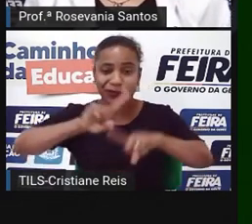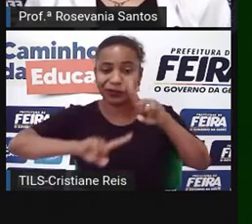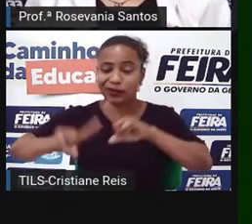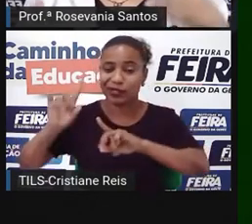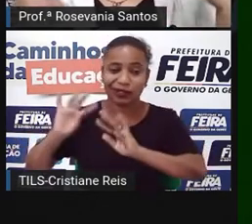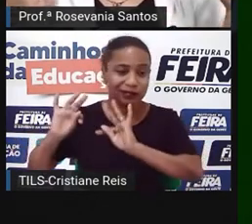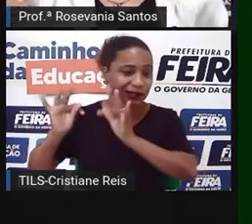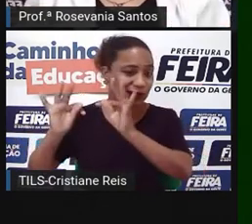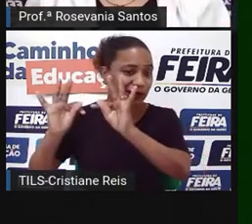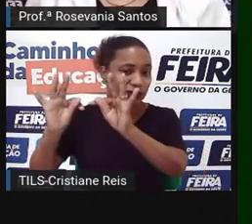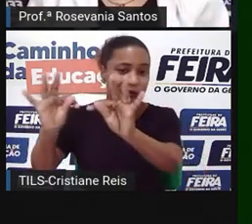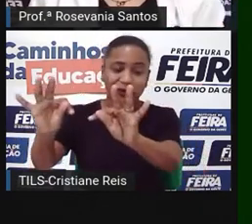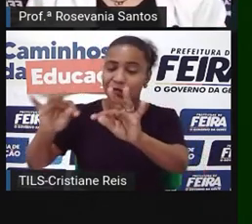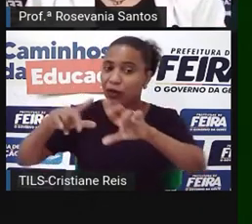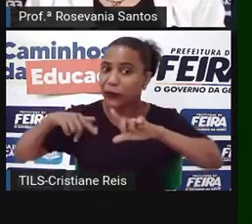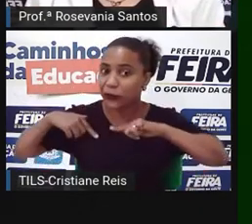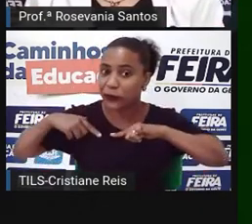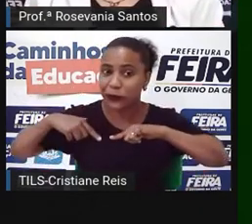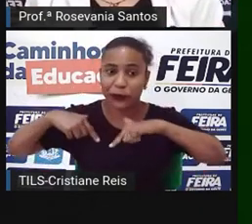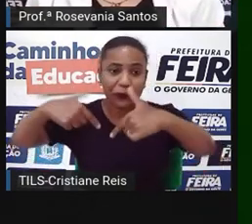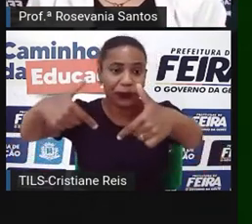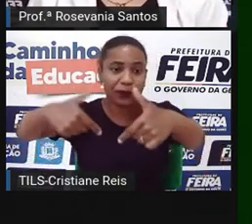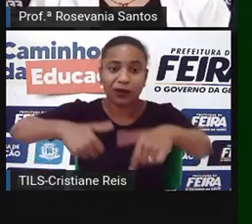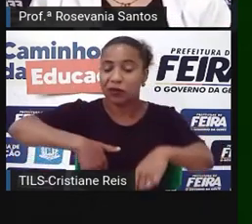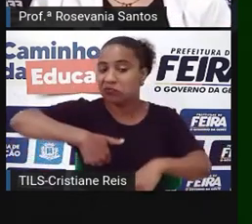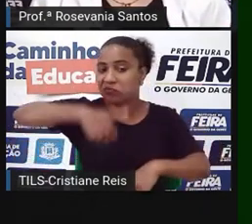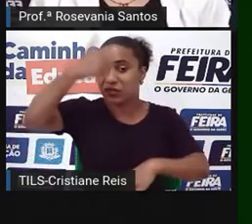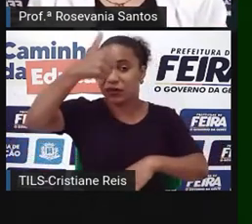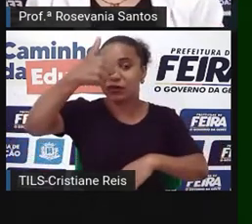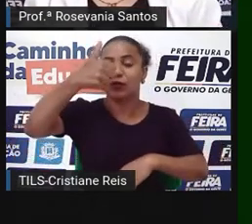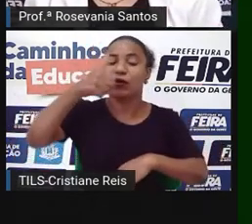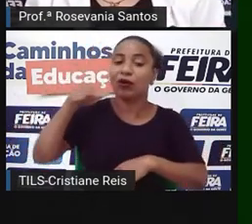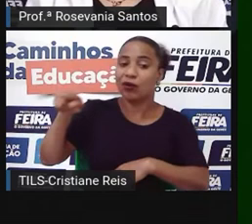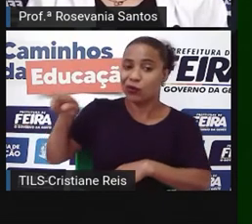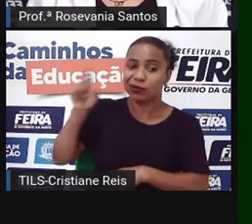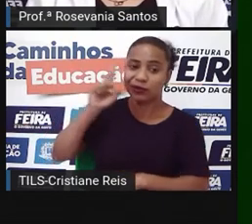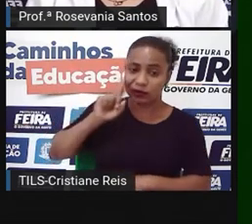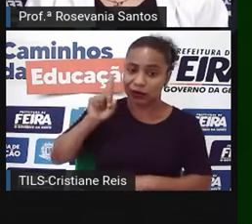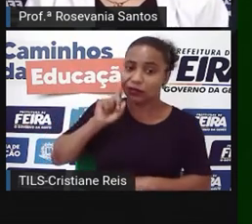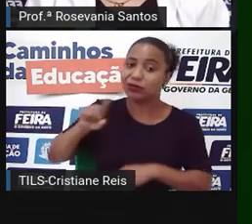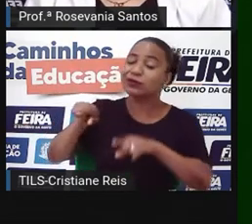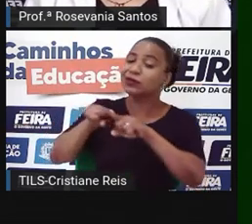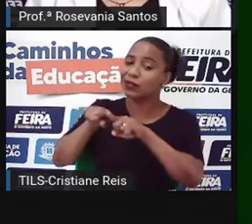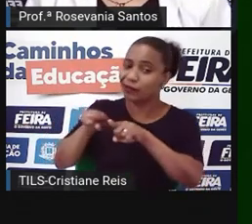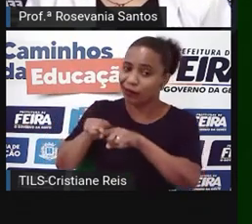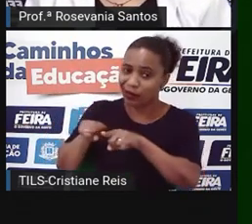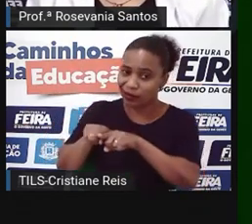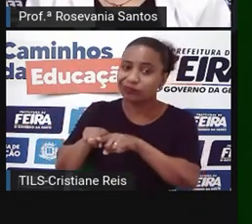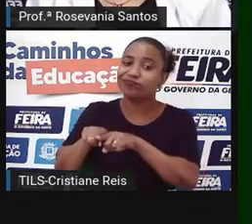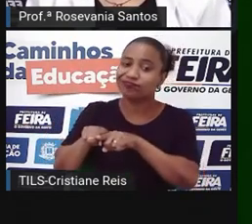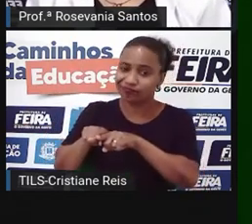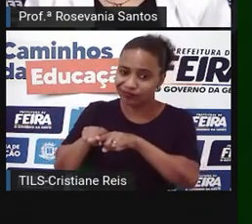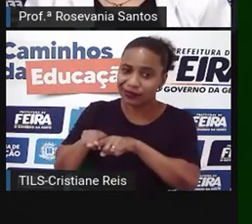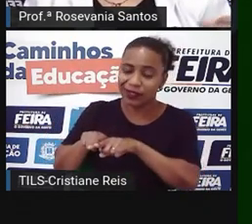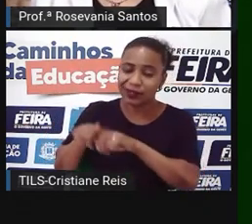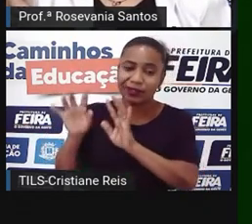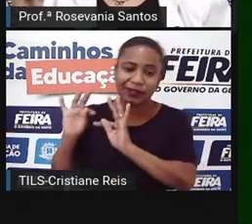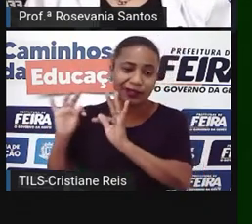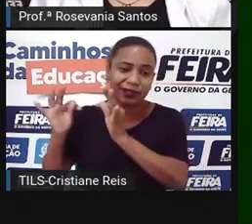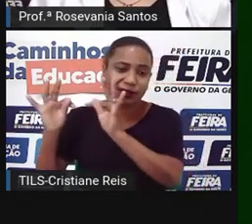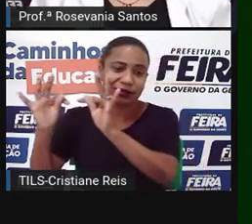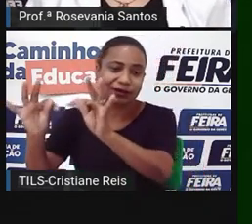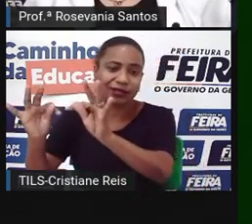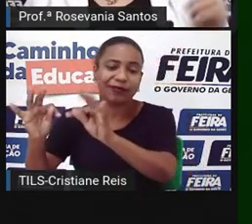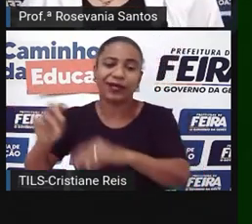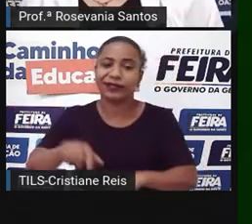claro que os Estados Unidos também têm, né? O seu valor nesse mercado. Mas, quando a gente fala de tecnologia